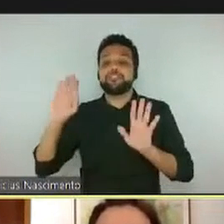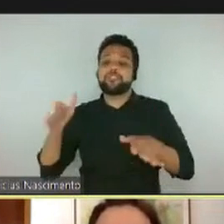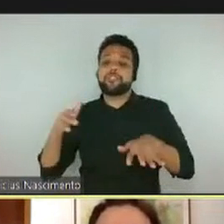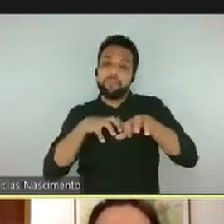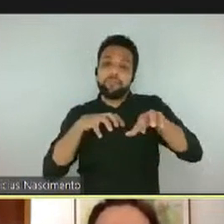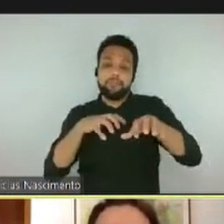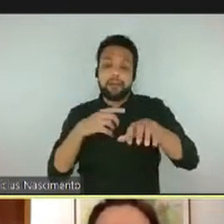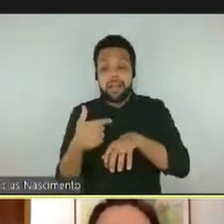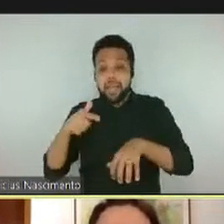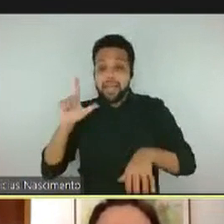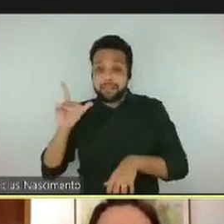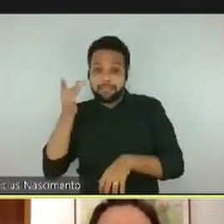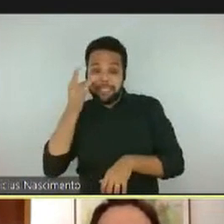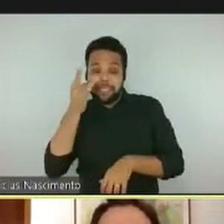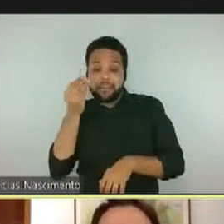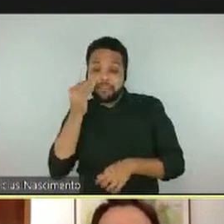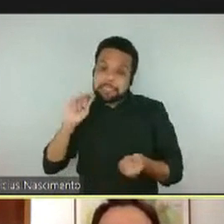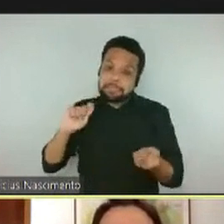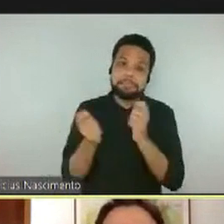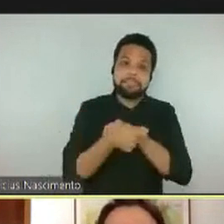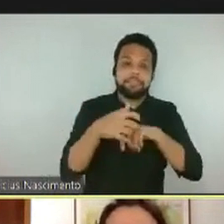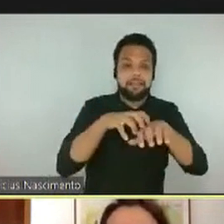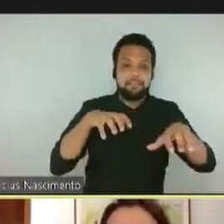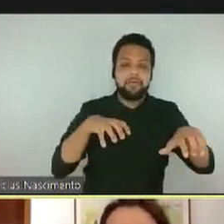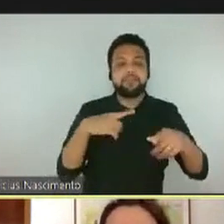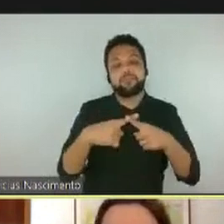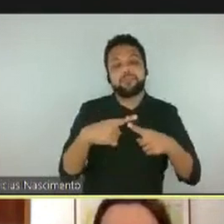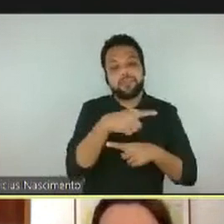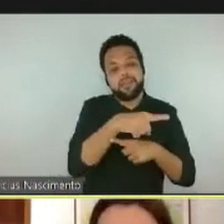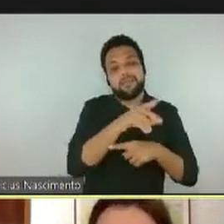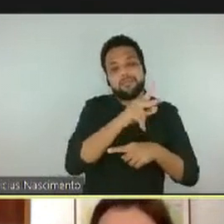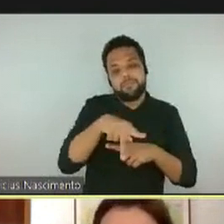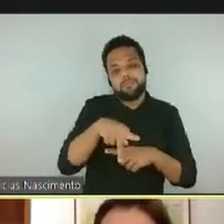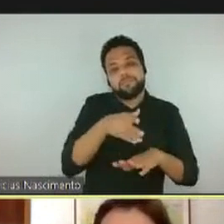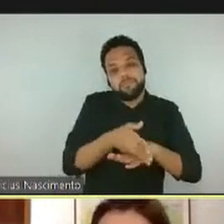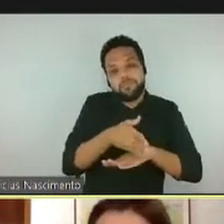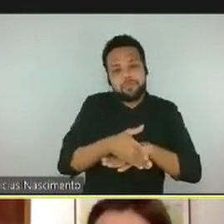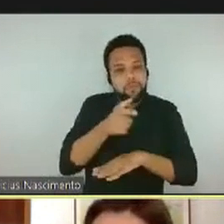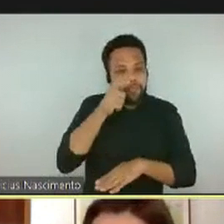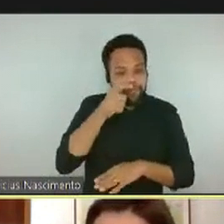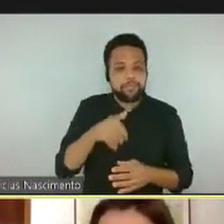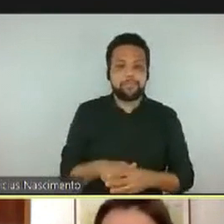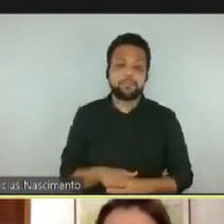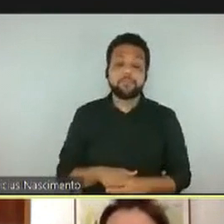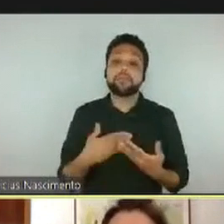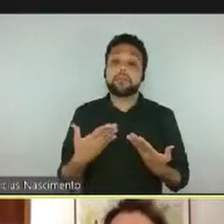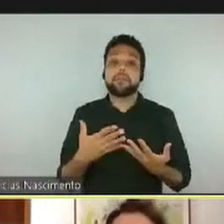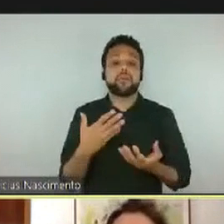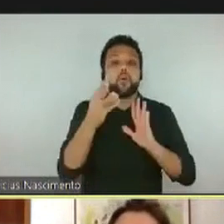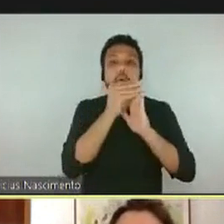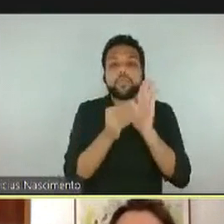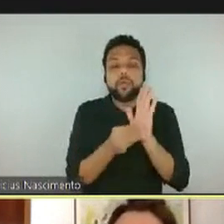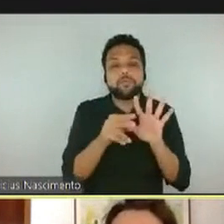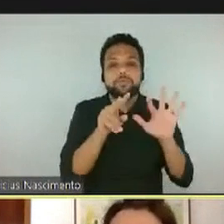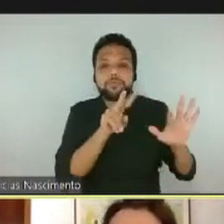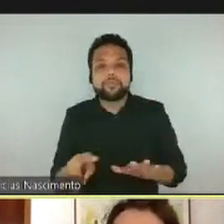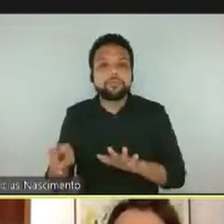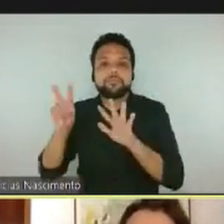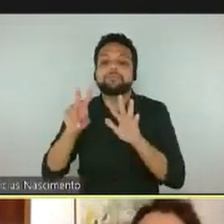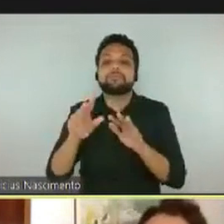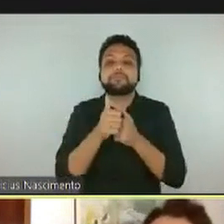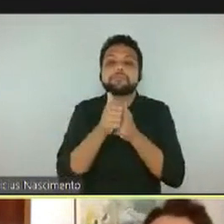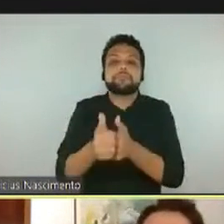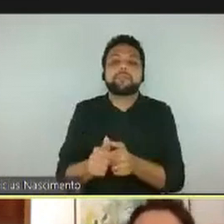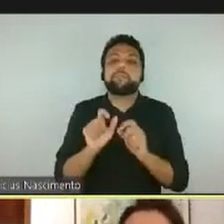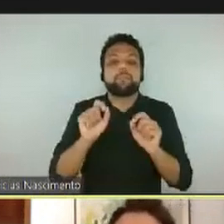no curso. E nesse encaminhamento dos conteúdos pela semana, seguindo o que